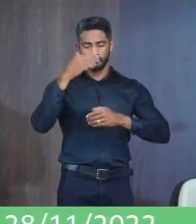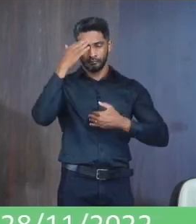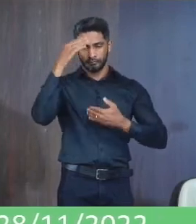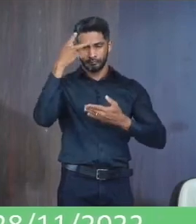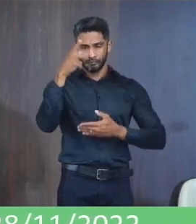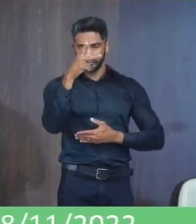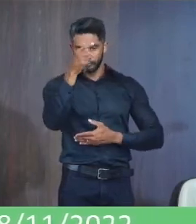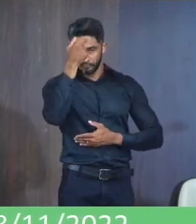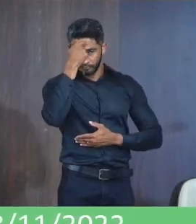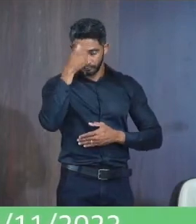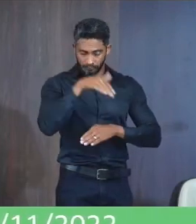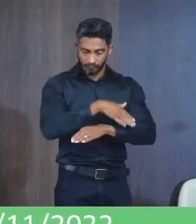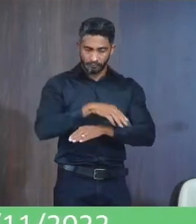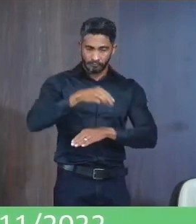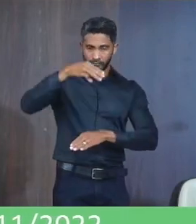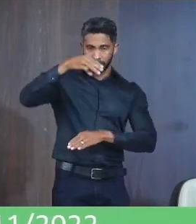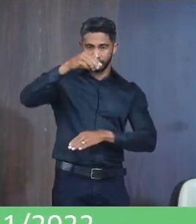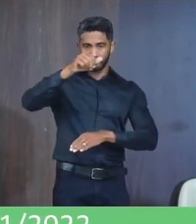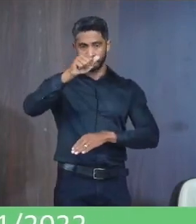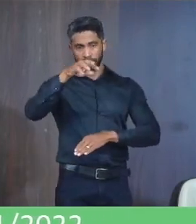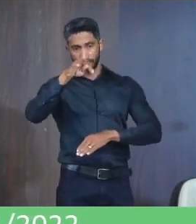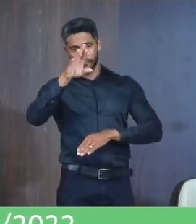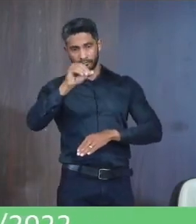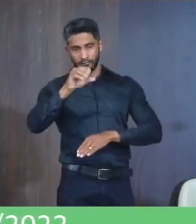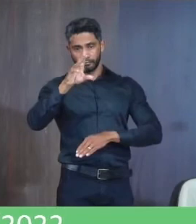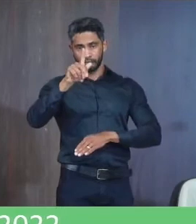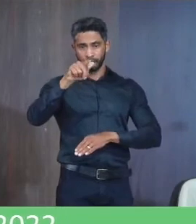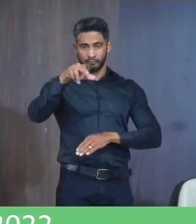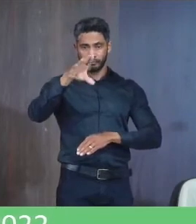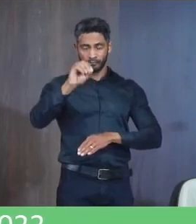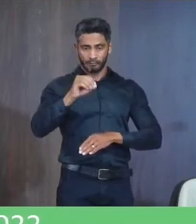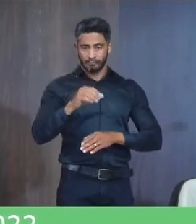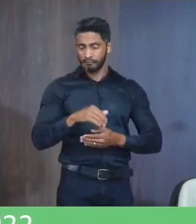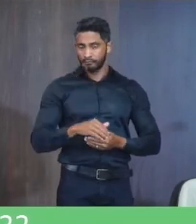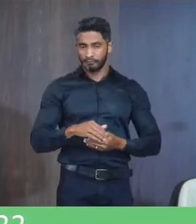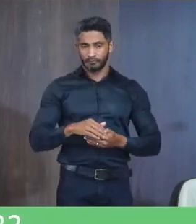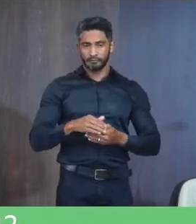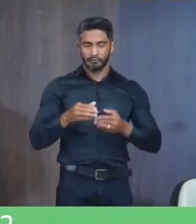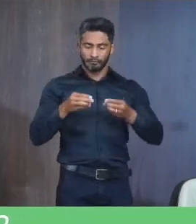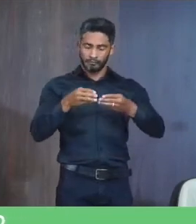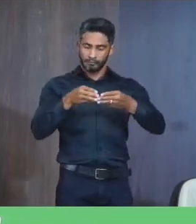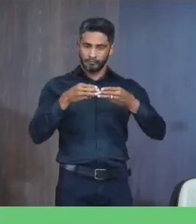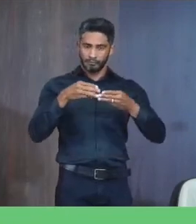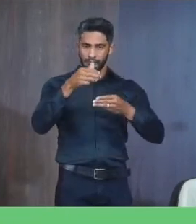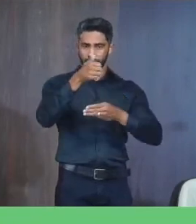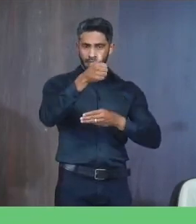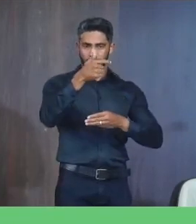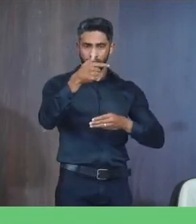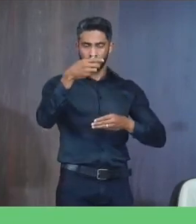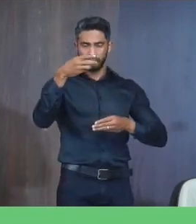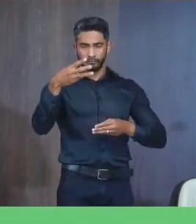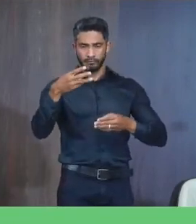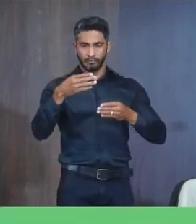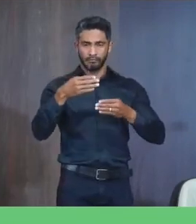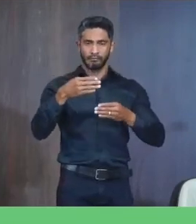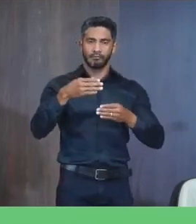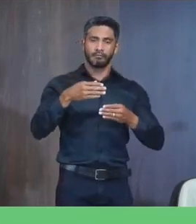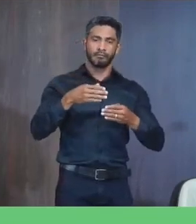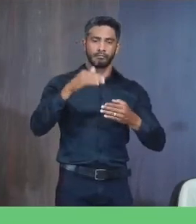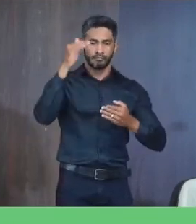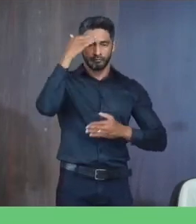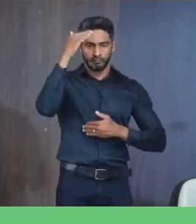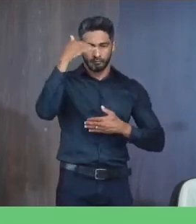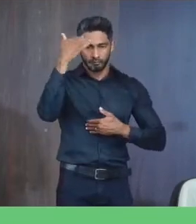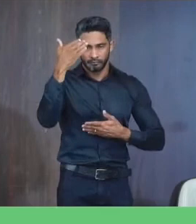Na Rua Mato Grosso 932 Bairro Santa Cruz Moção Moção 2022 Voto de